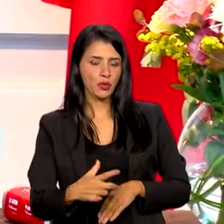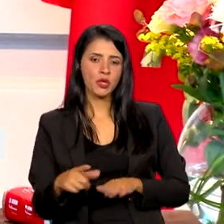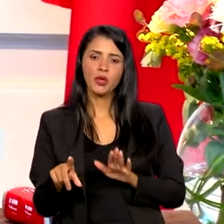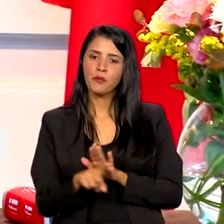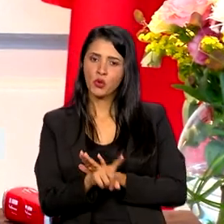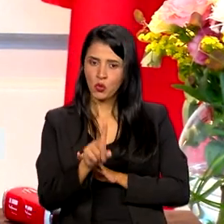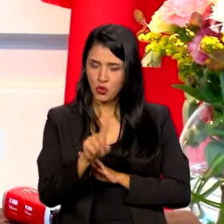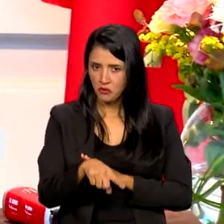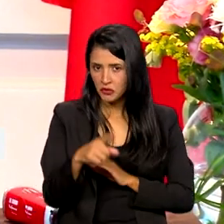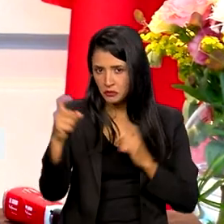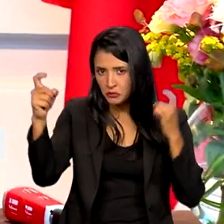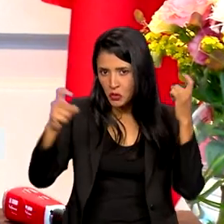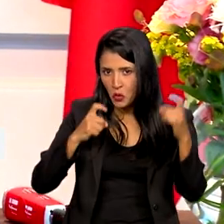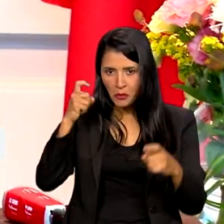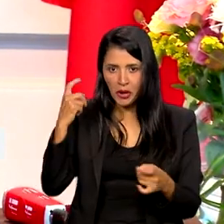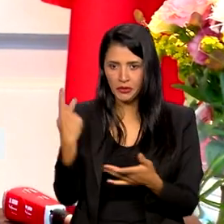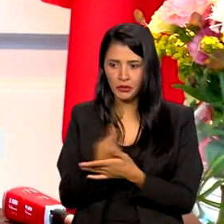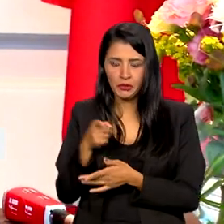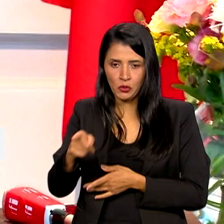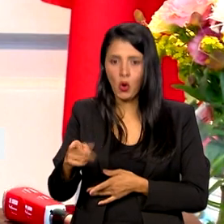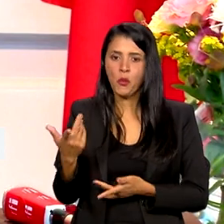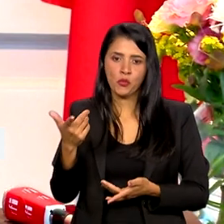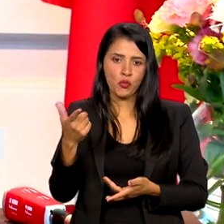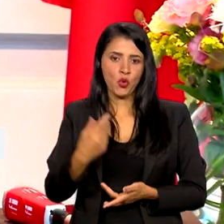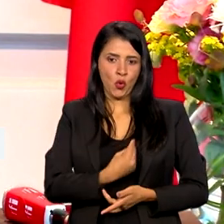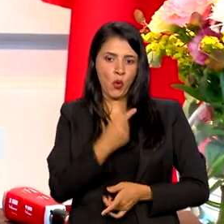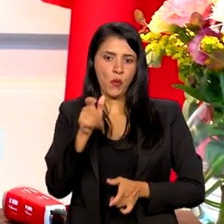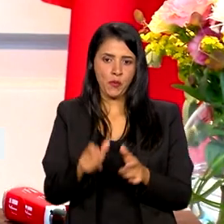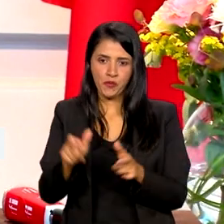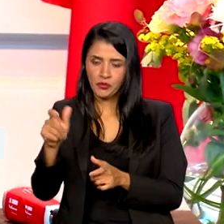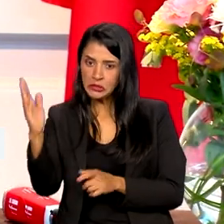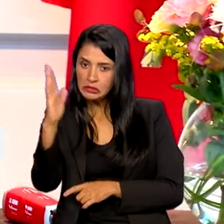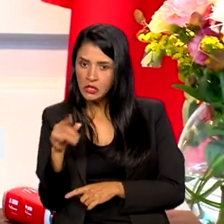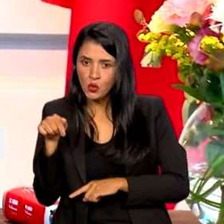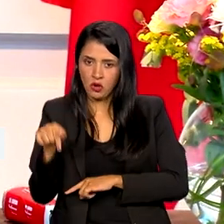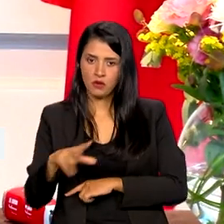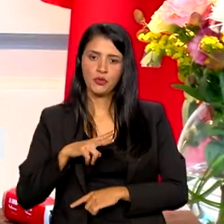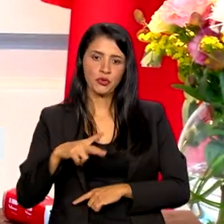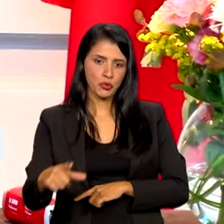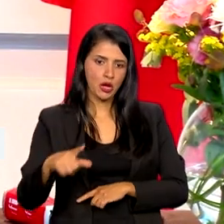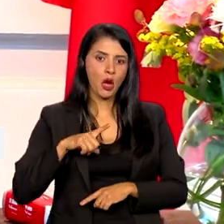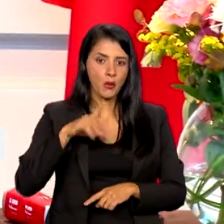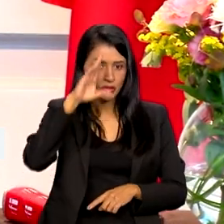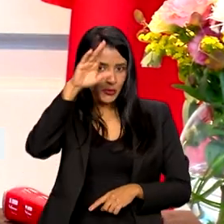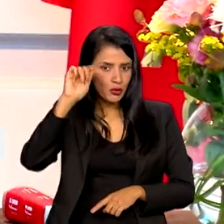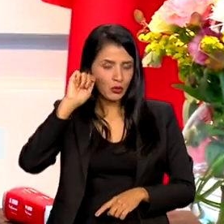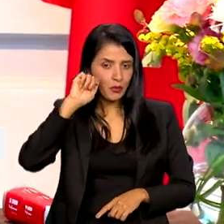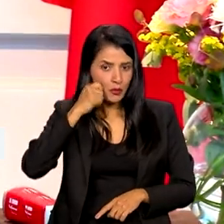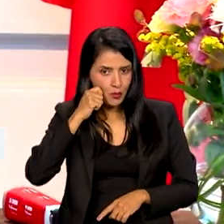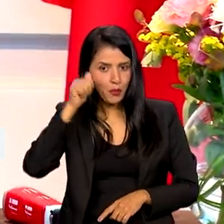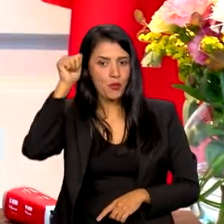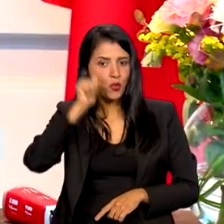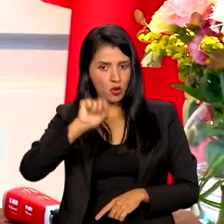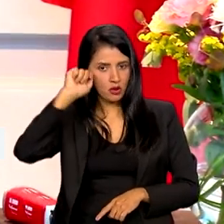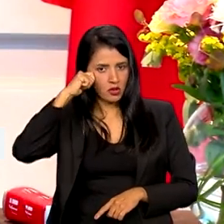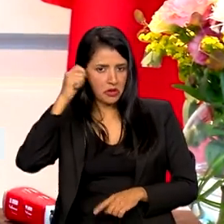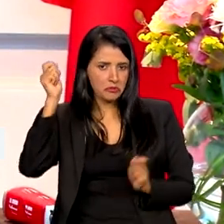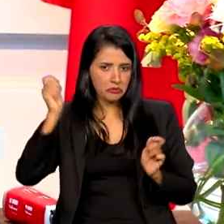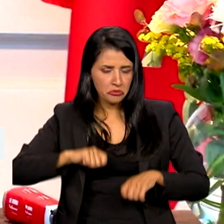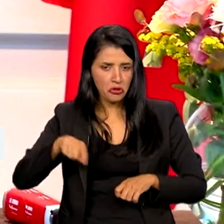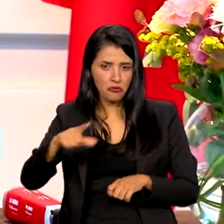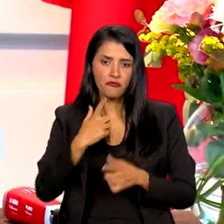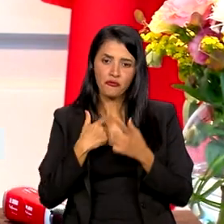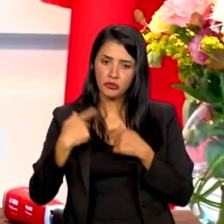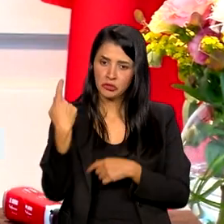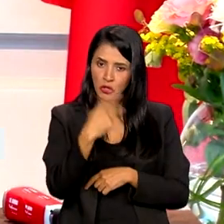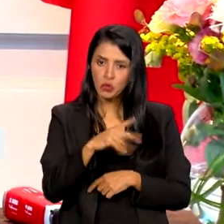se você ficou preocupada com essa situação dos brasileiros, especialmente das mulheres negras, e se sente que agora pode haver uma boa vontade do governo português